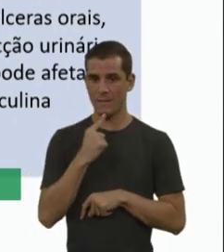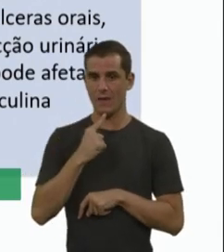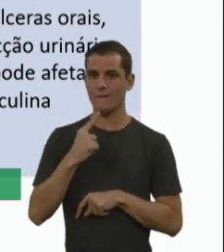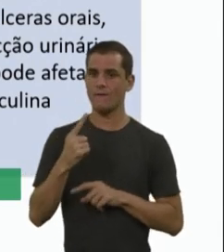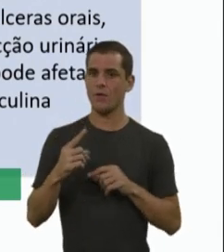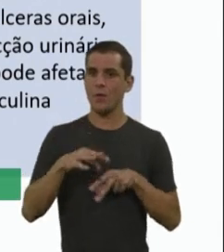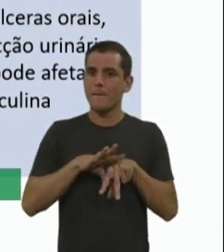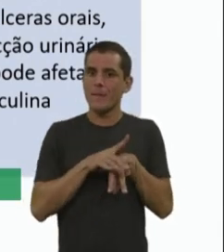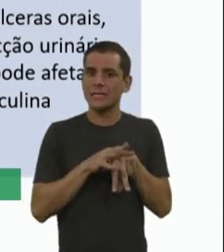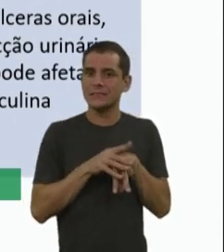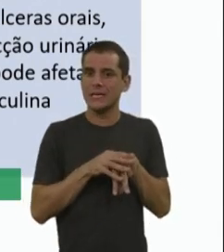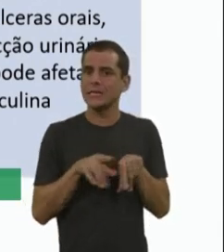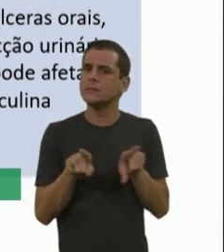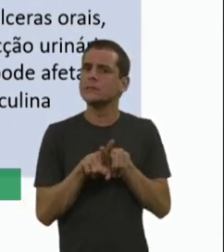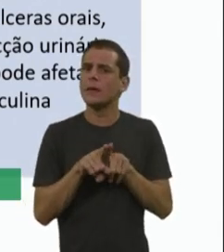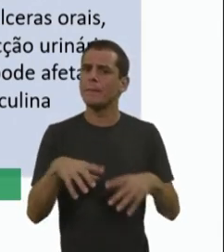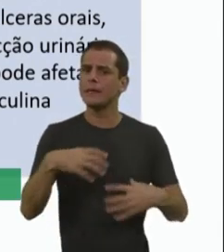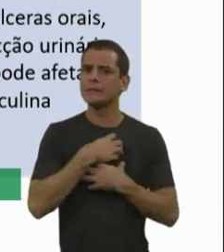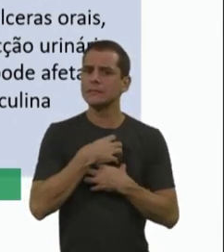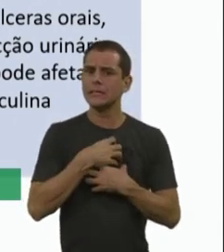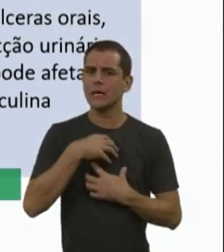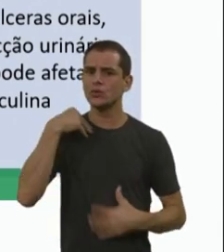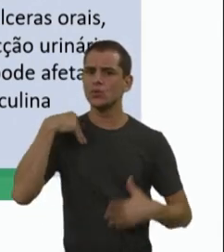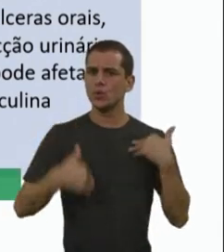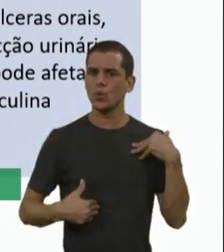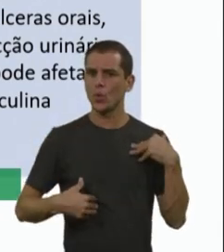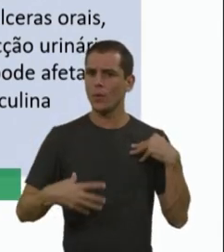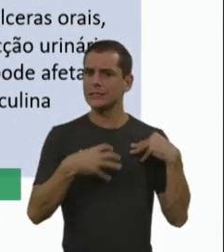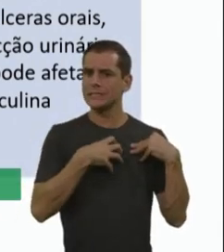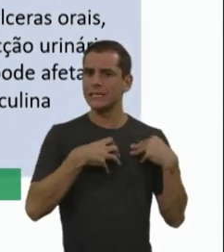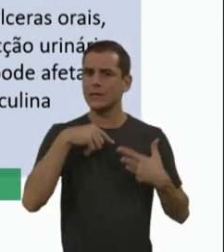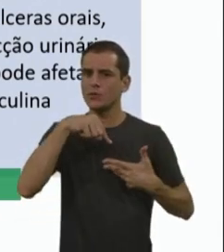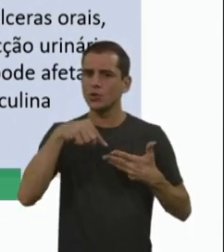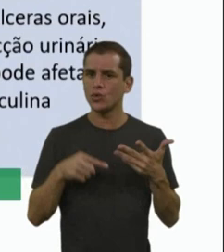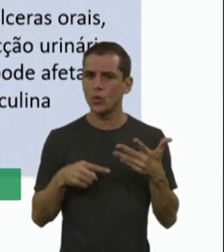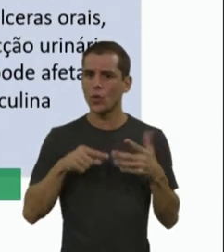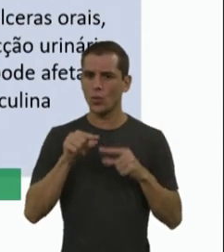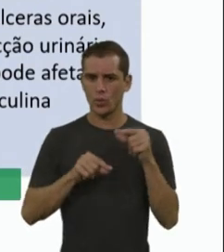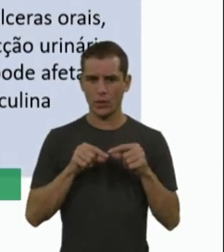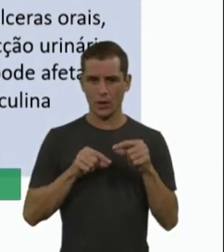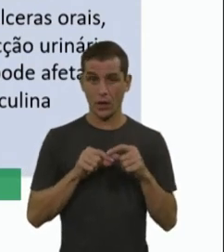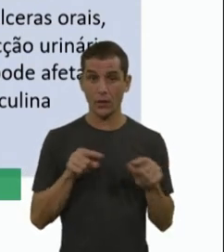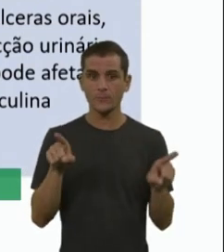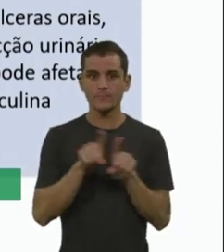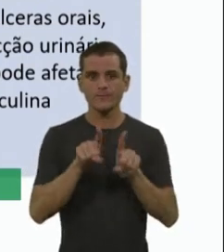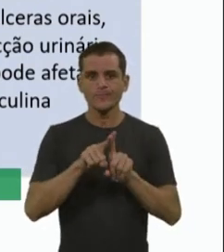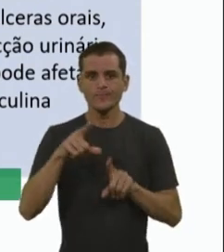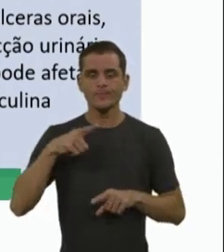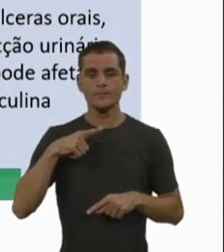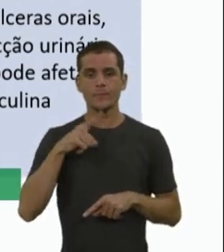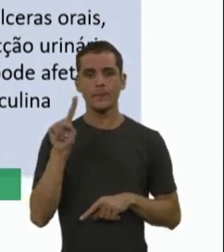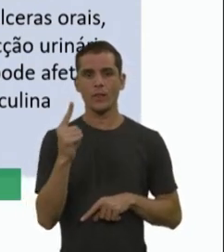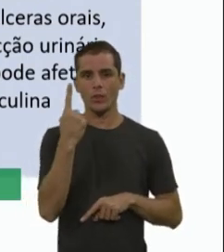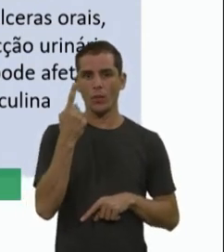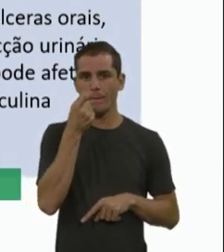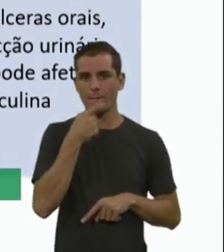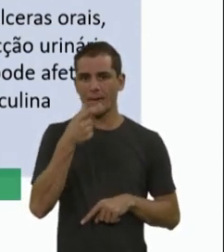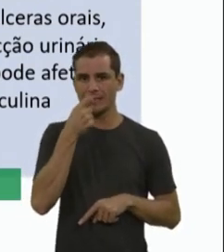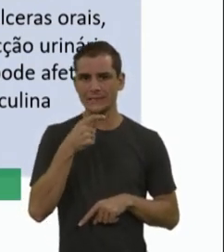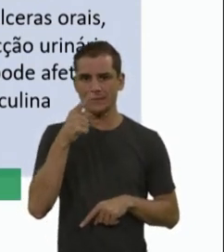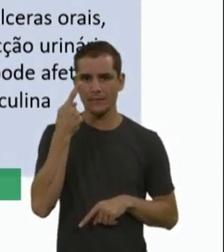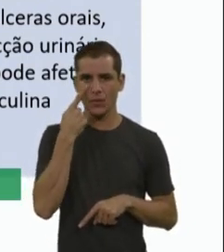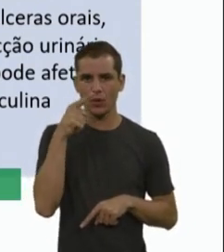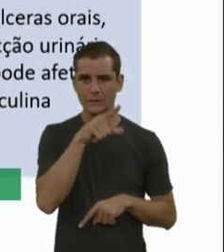os efeitos adversos. Então, vamos falar primeiro da Nucinecena, que é o entratecal, ele, o medicamento, ele é extremamente